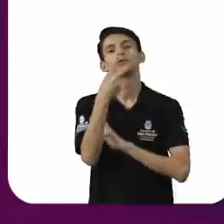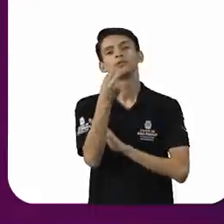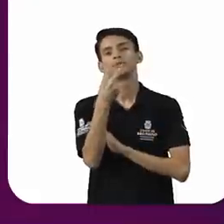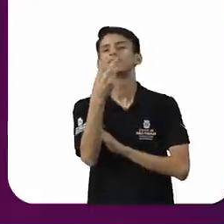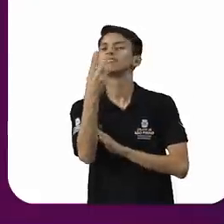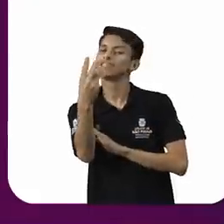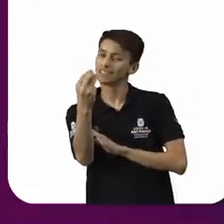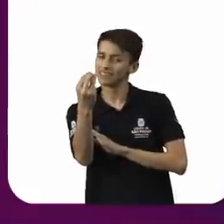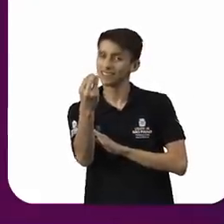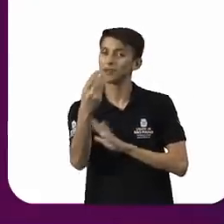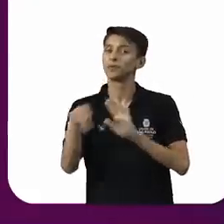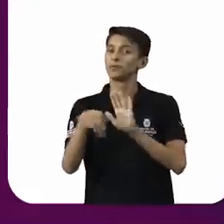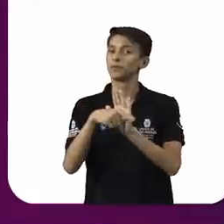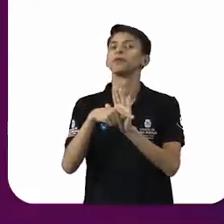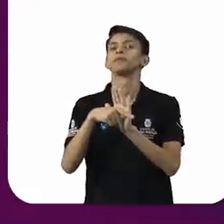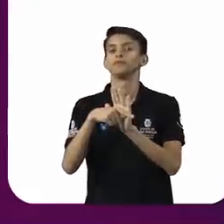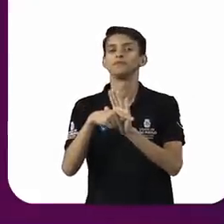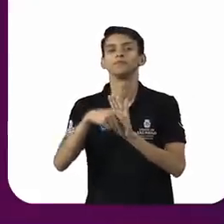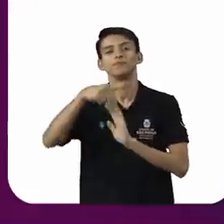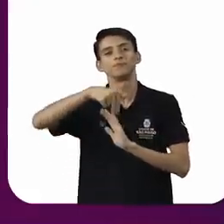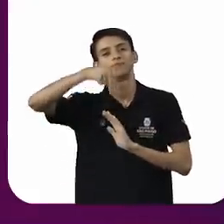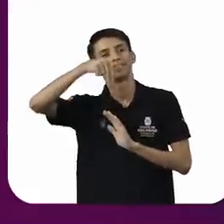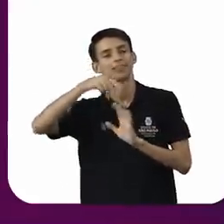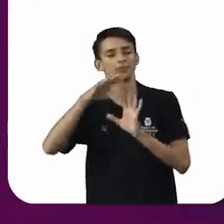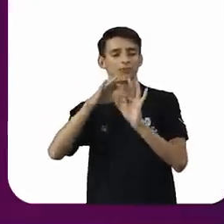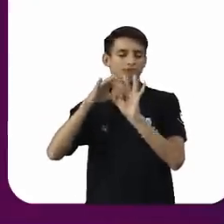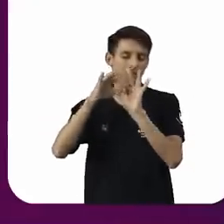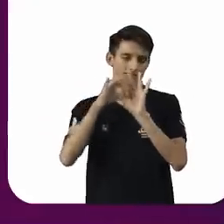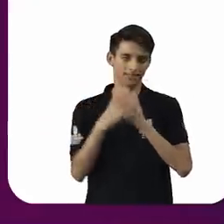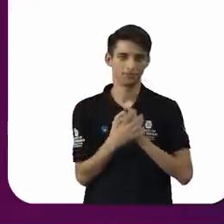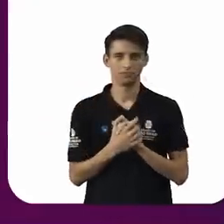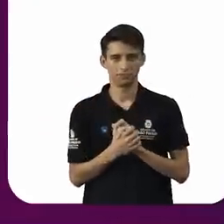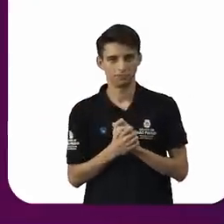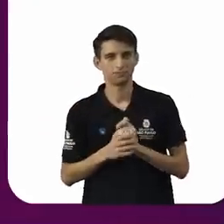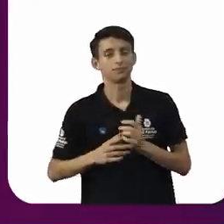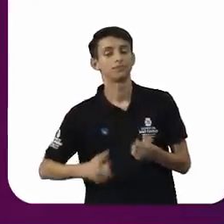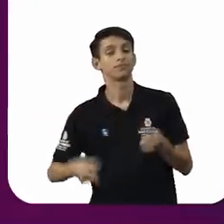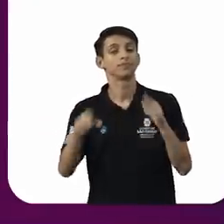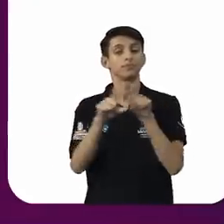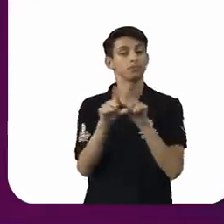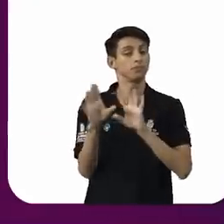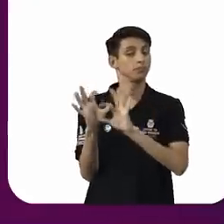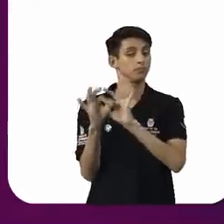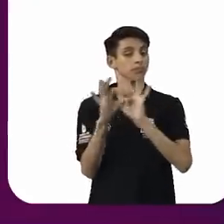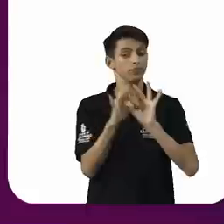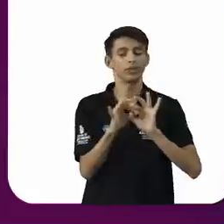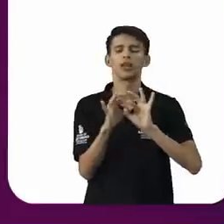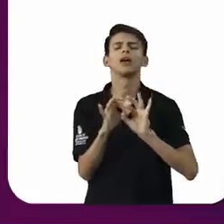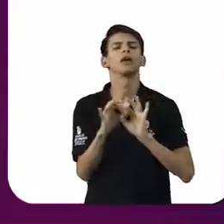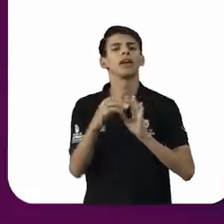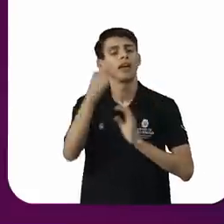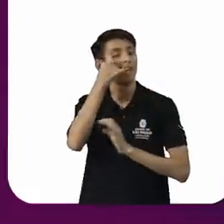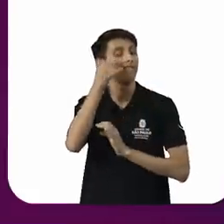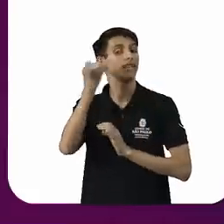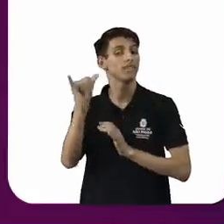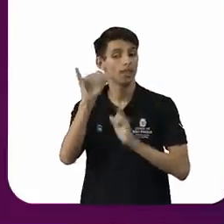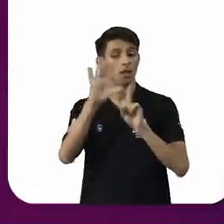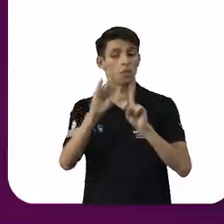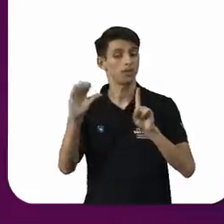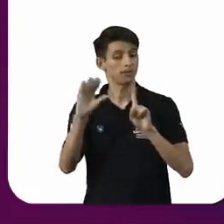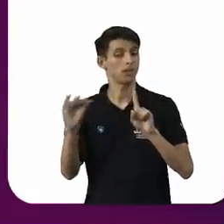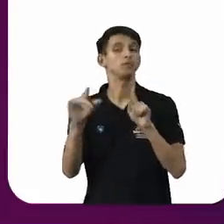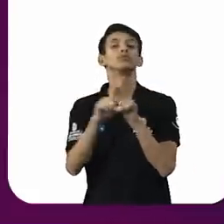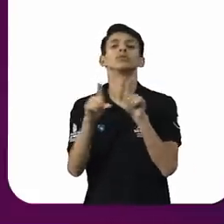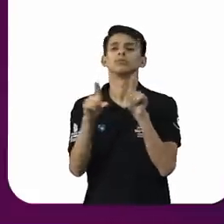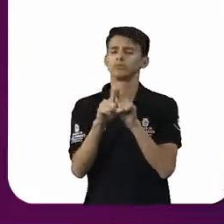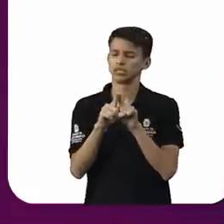da Organização das Nações Unidas. Nesse contexto, prevenir e enfrentar o assédio e todas as formas de